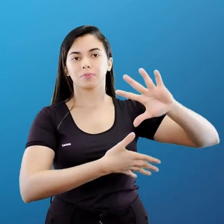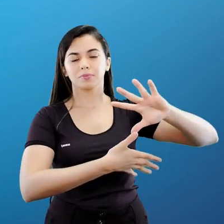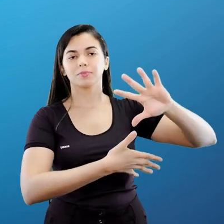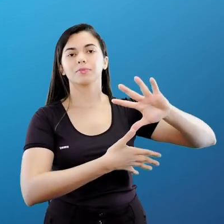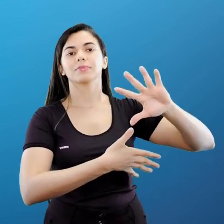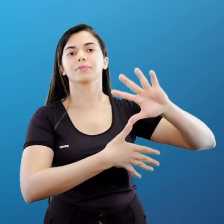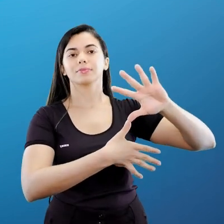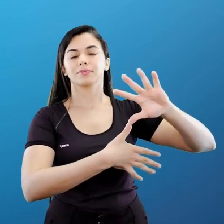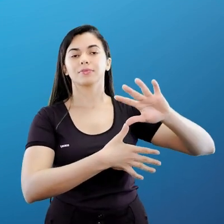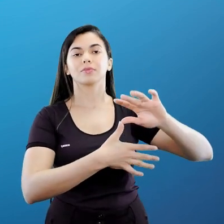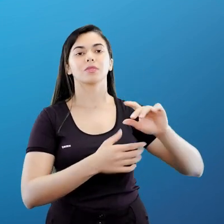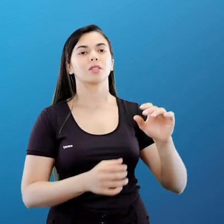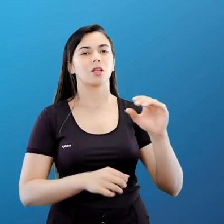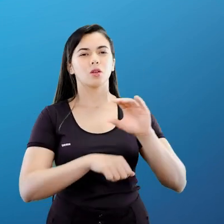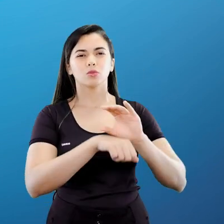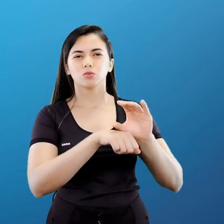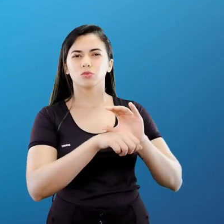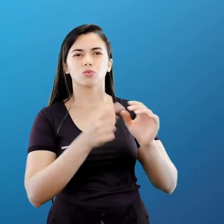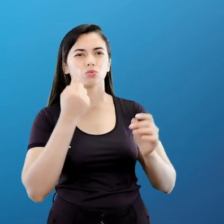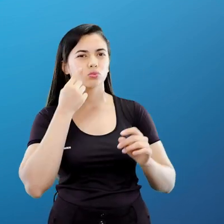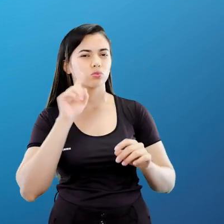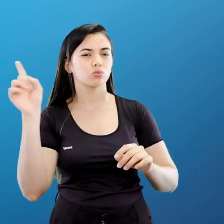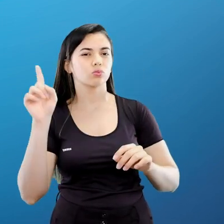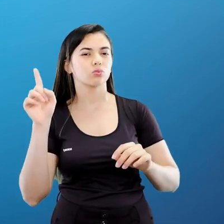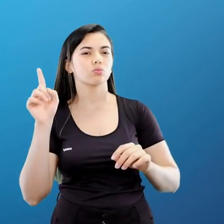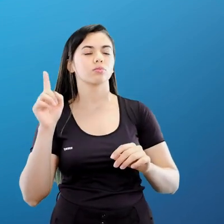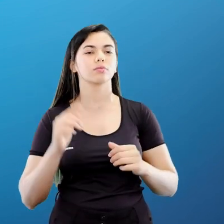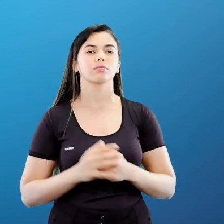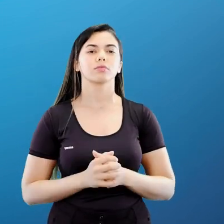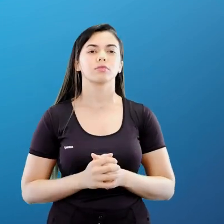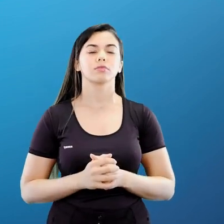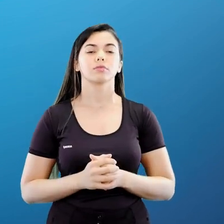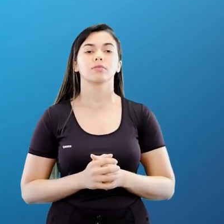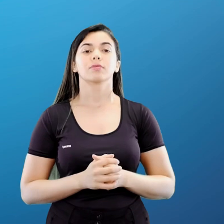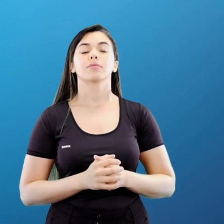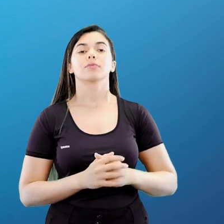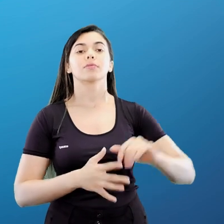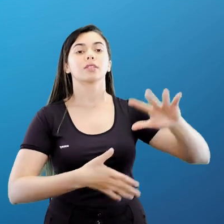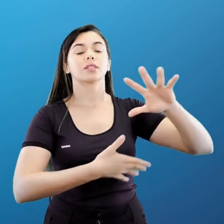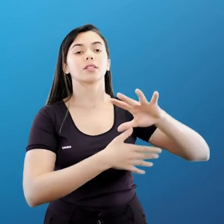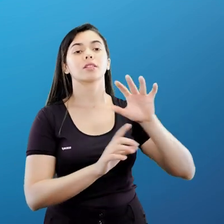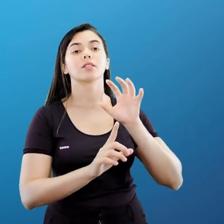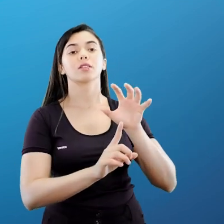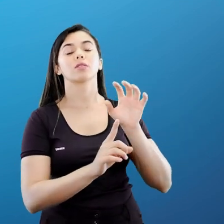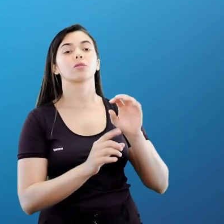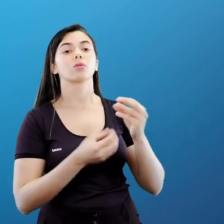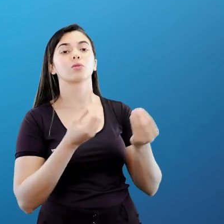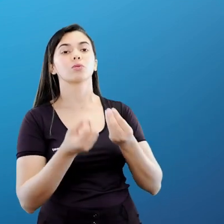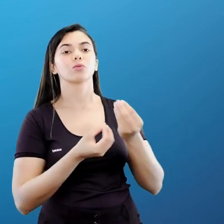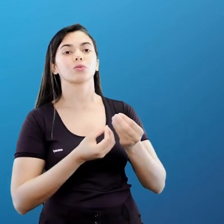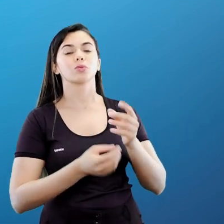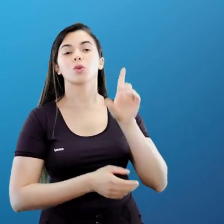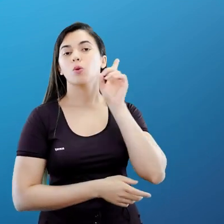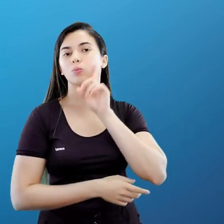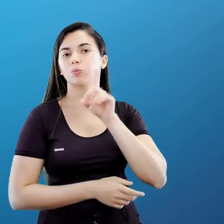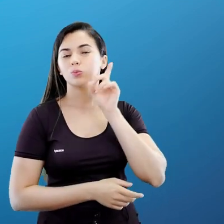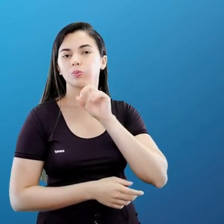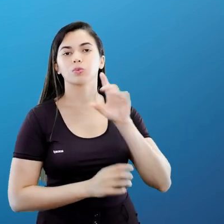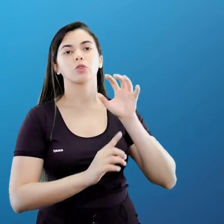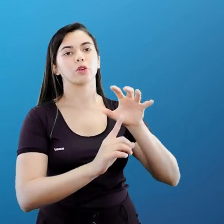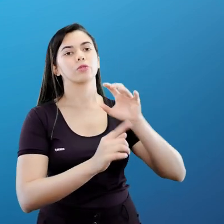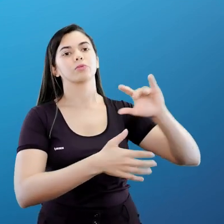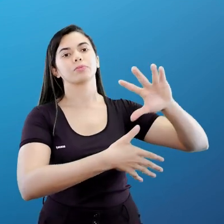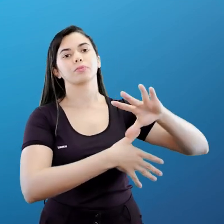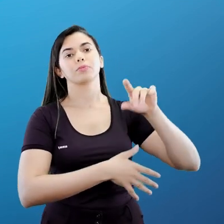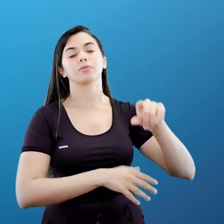círculo cinza mais escuro, é influenciada, principalmente pelos Estados Unidos, por